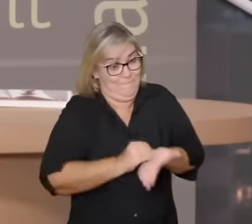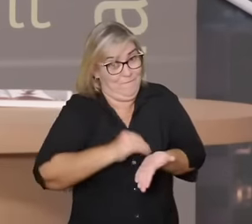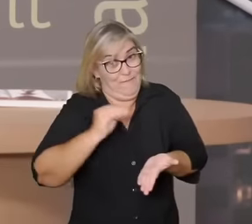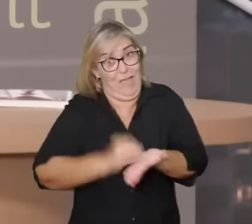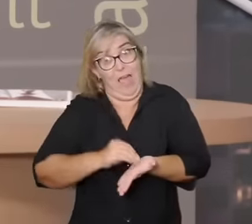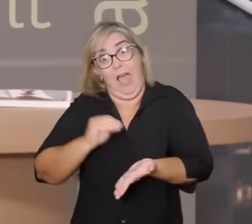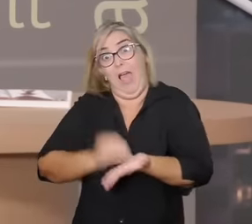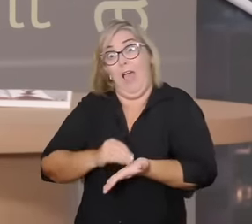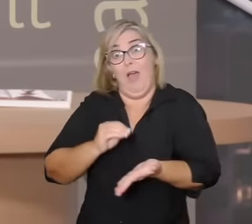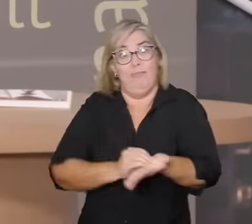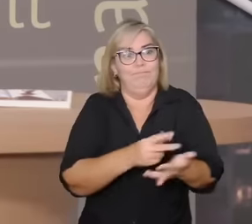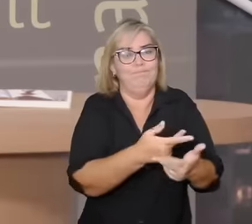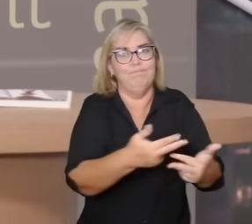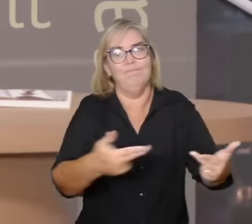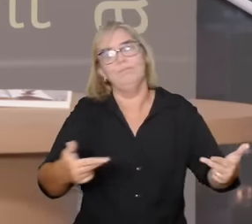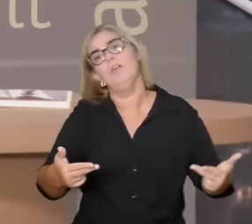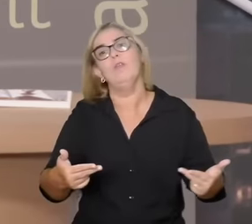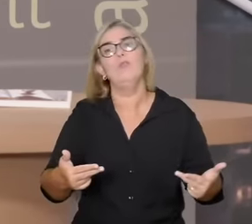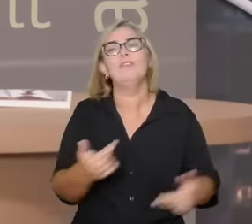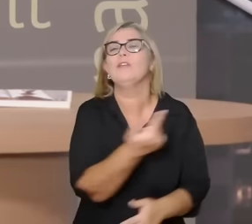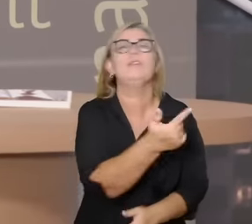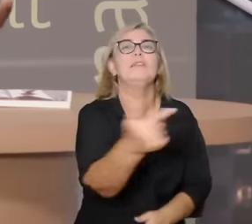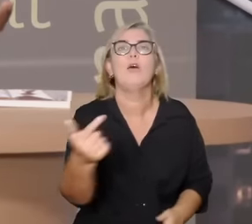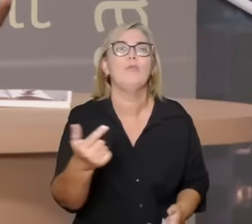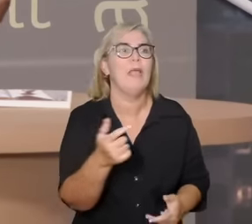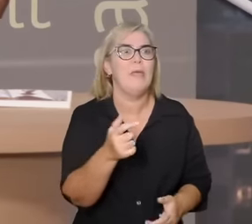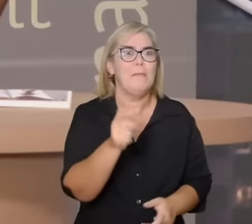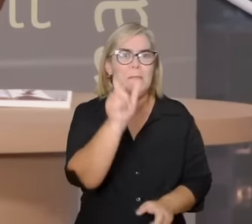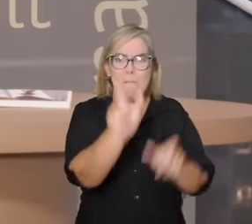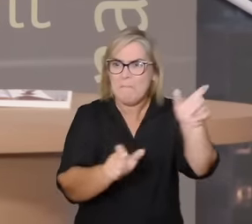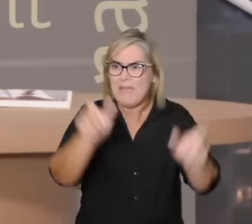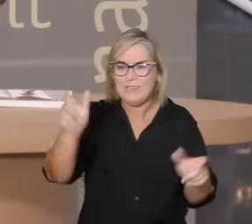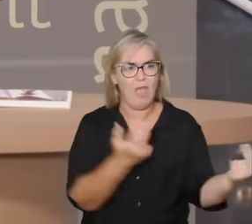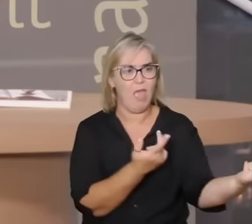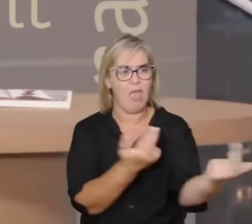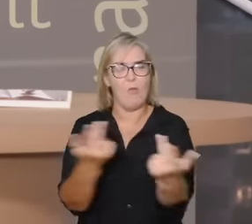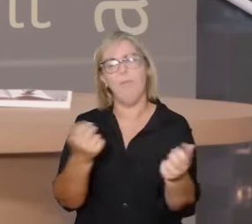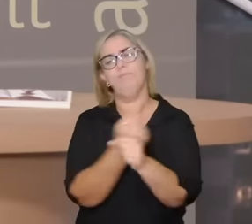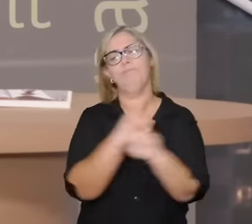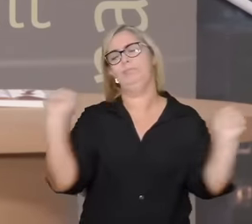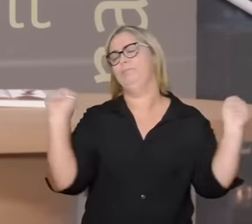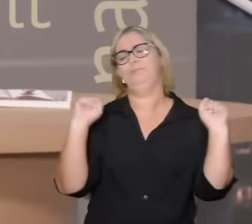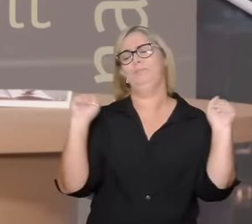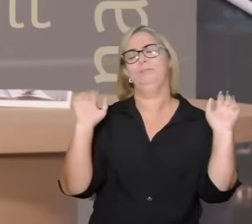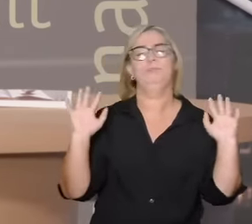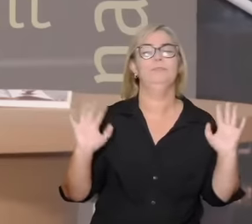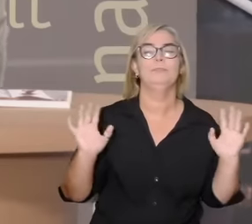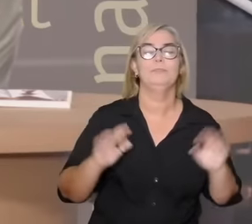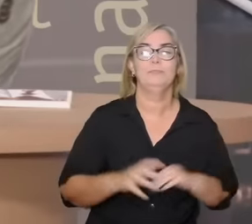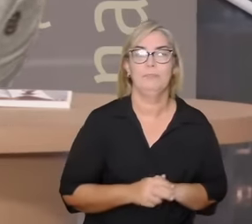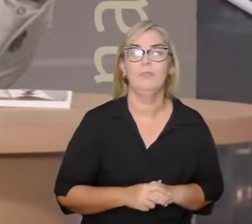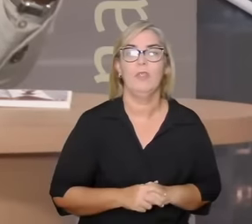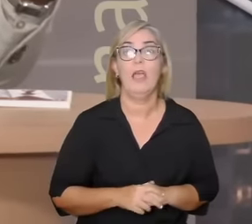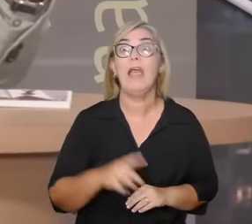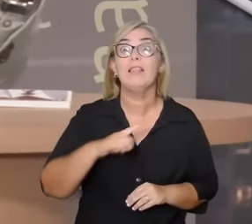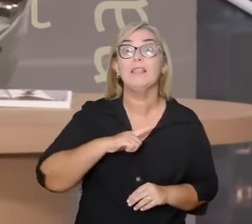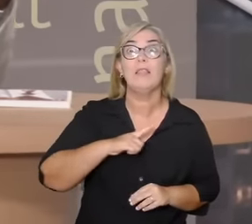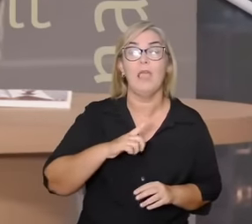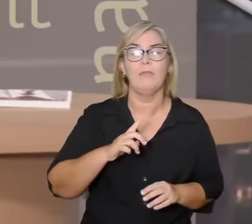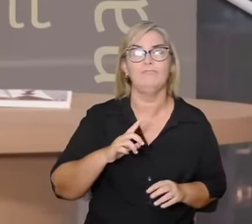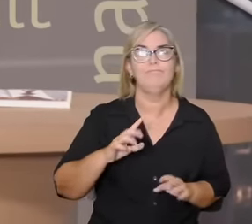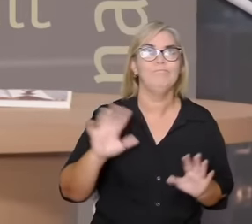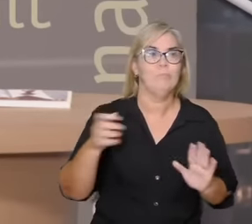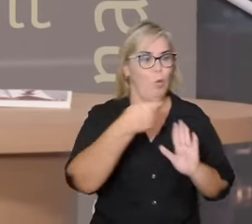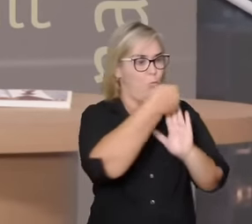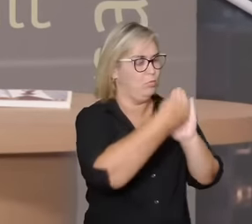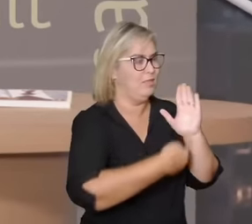recurso não dá para todo mundo sobreviver então vejam vocês tem algo no plano teológico que está